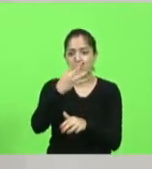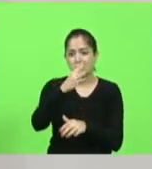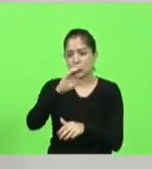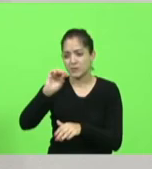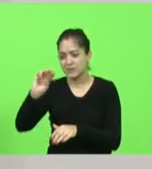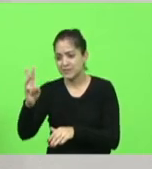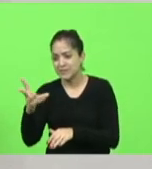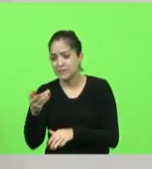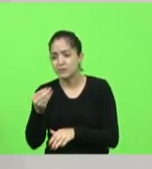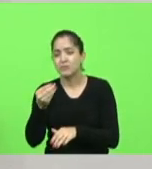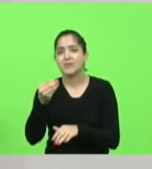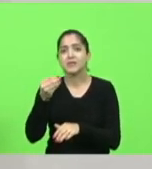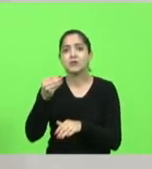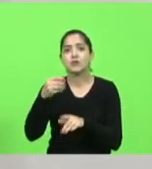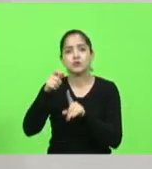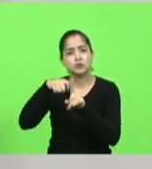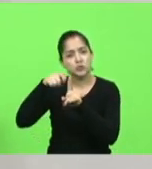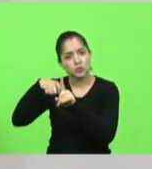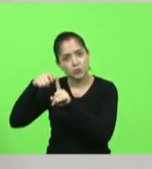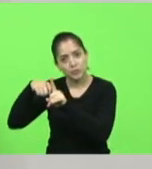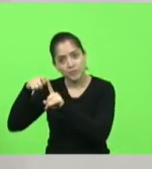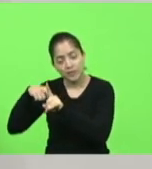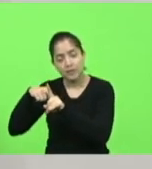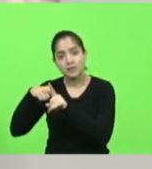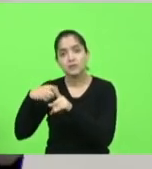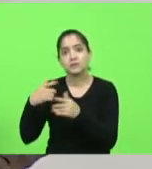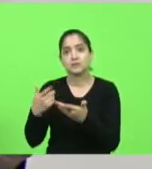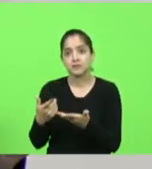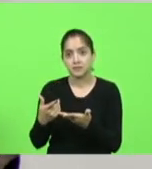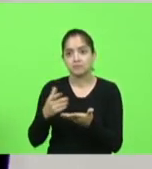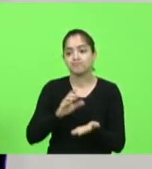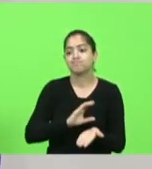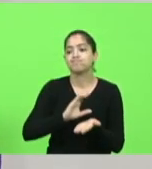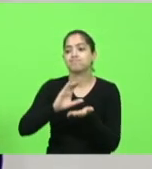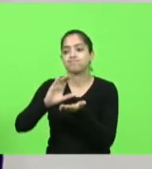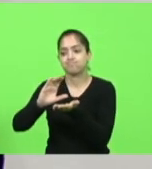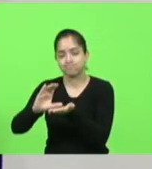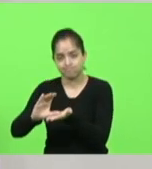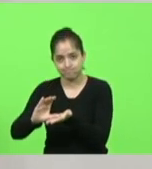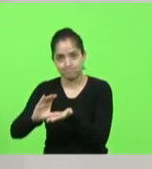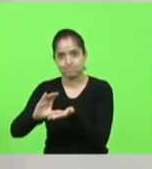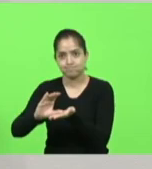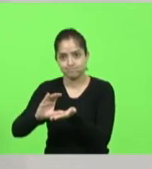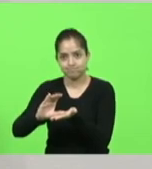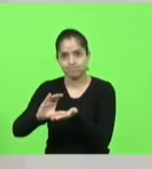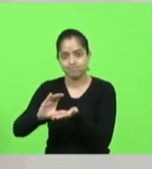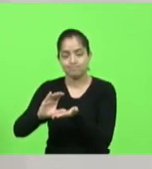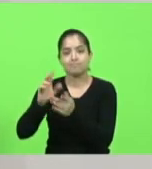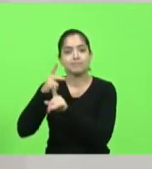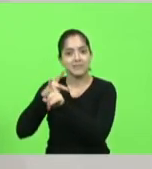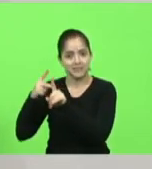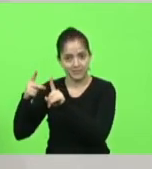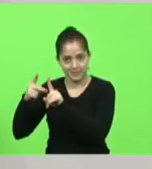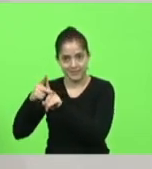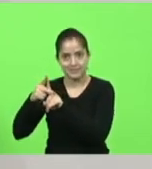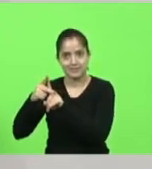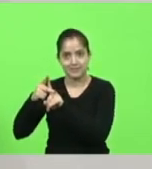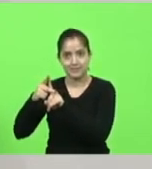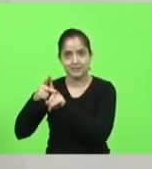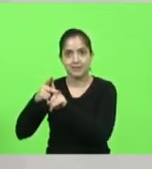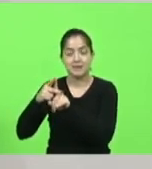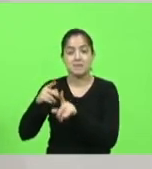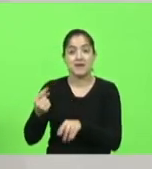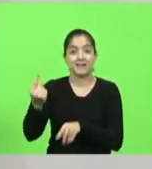300 a 400 por mês do dinheiro do Estado para pagar a Previdência. Mas como lá